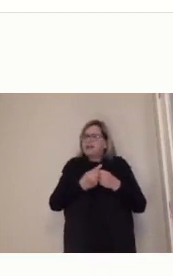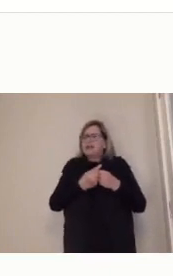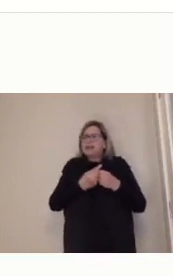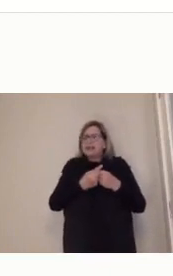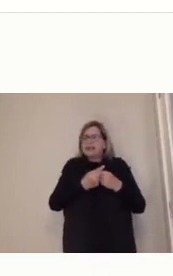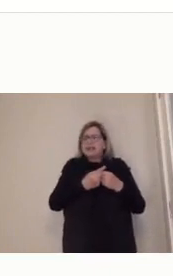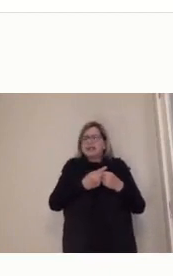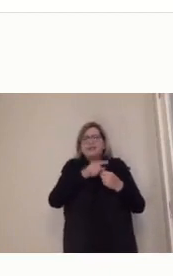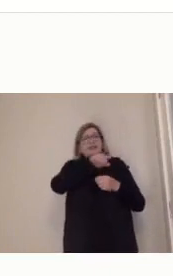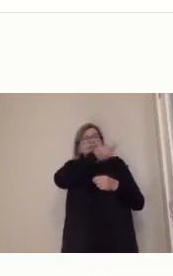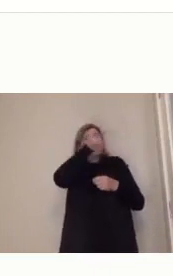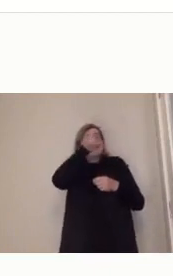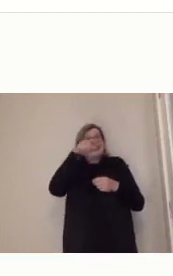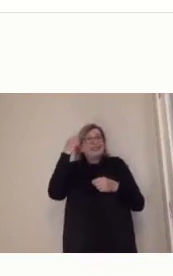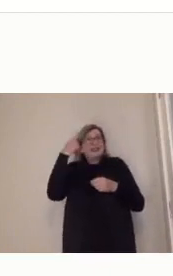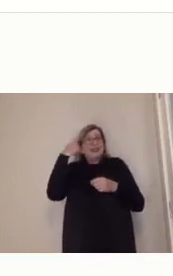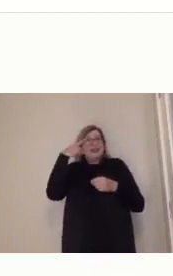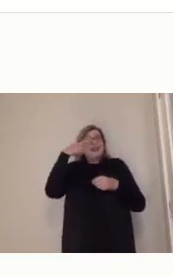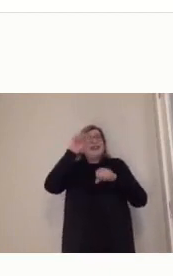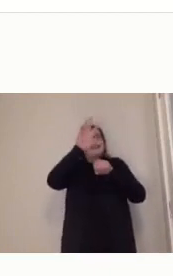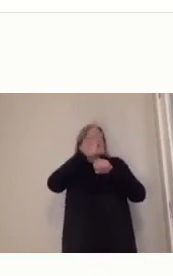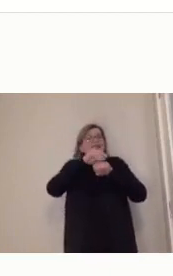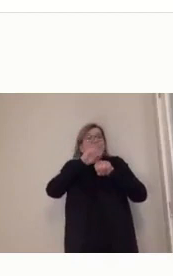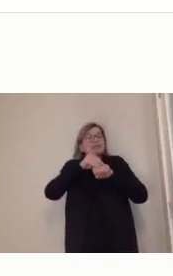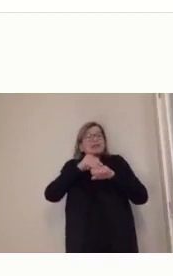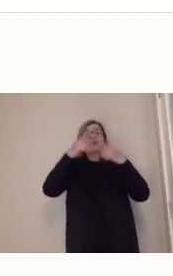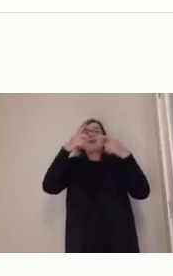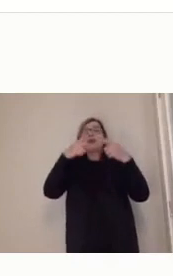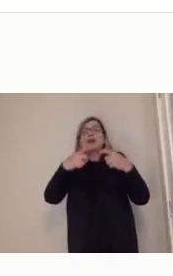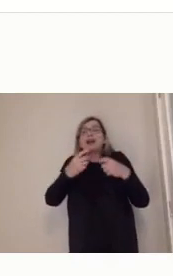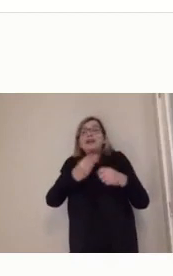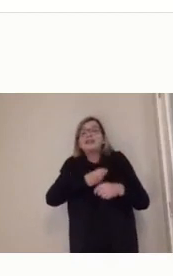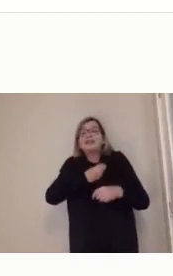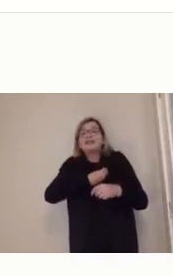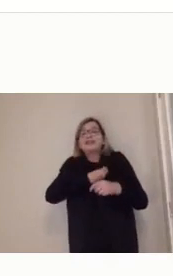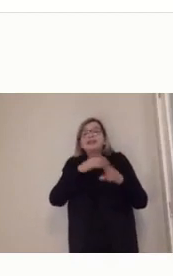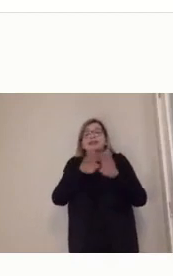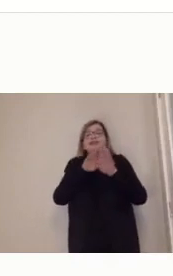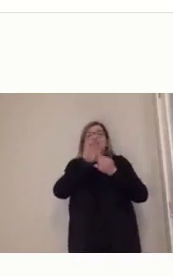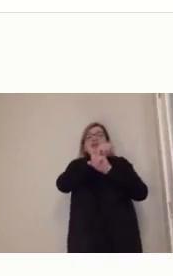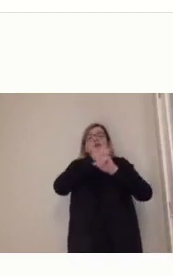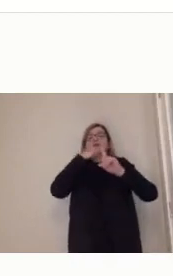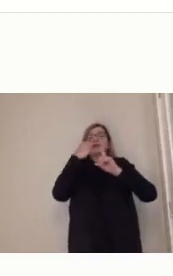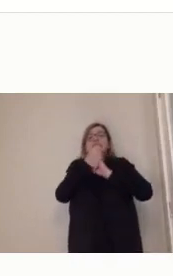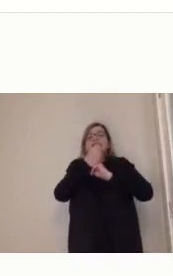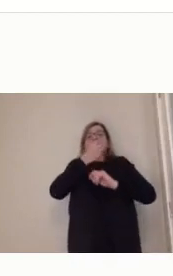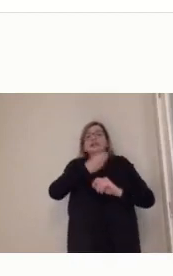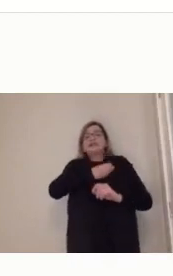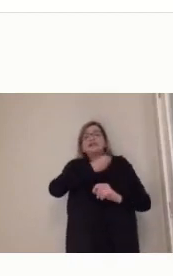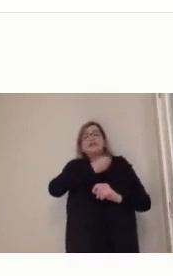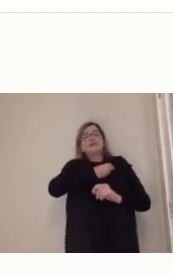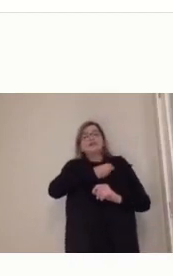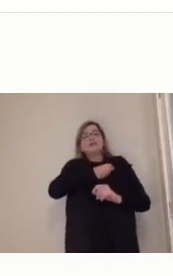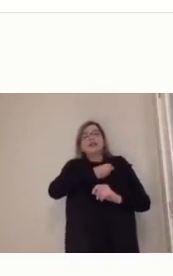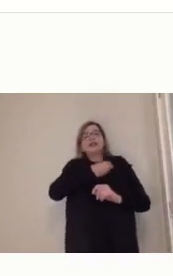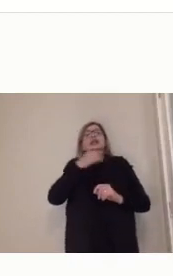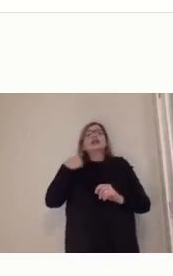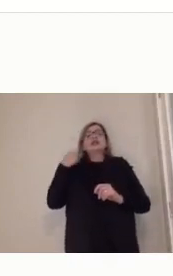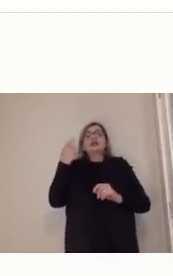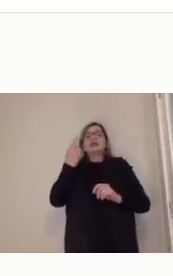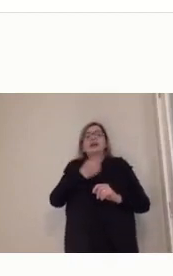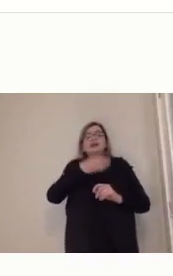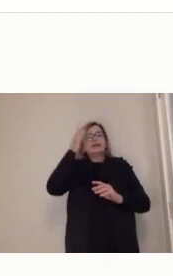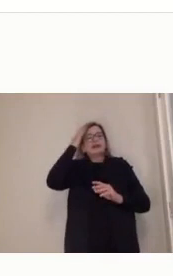E a gente sabe, por exemplo, que a área de livros necessita muito, muito de formação, né? De pessoas que realmente abracem essa